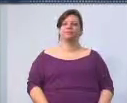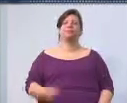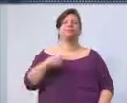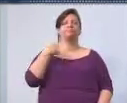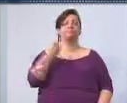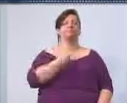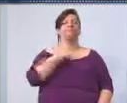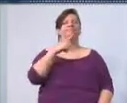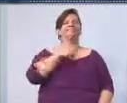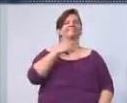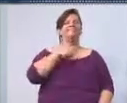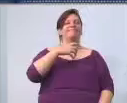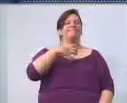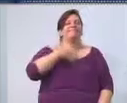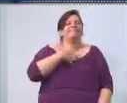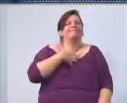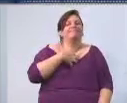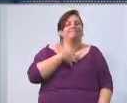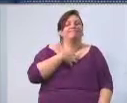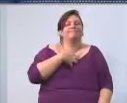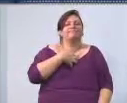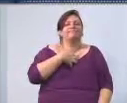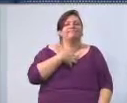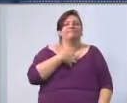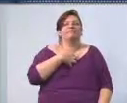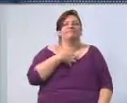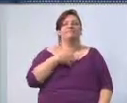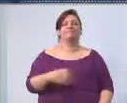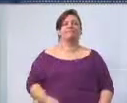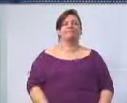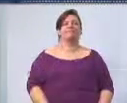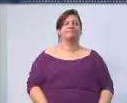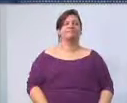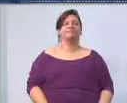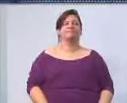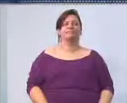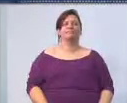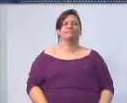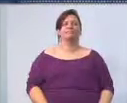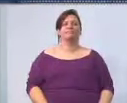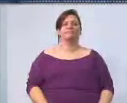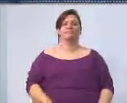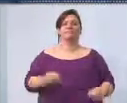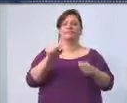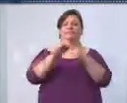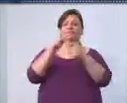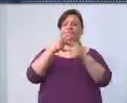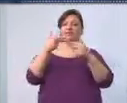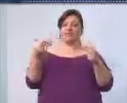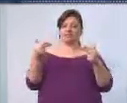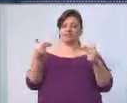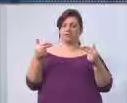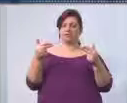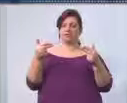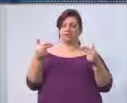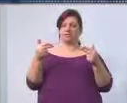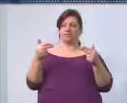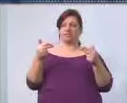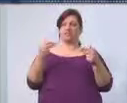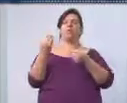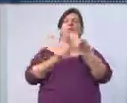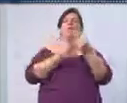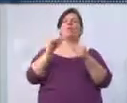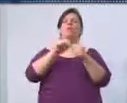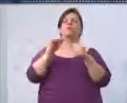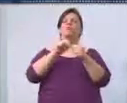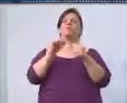tendência a nos inclinar para as questões macros. Então, como funcionam as secretarias?